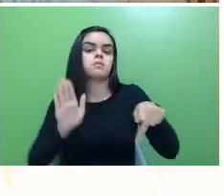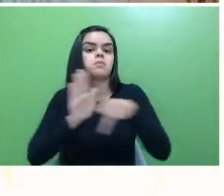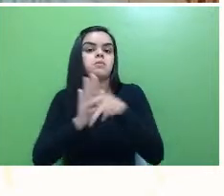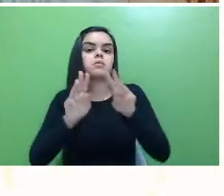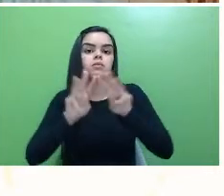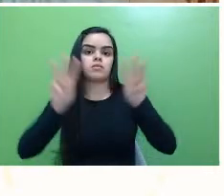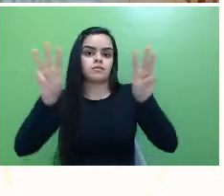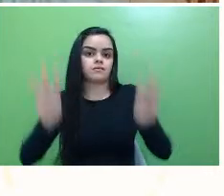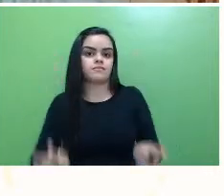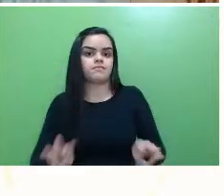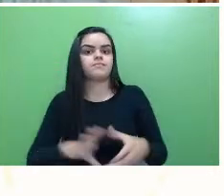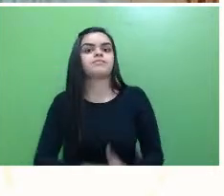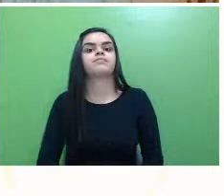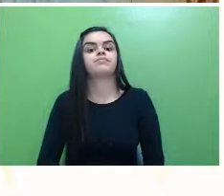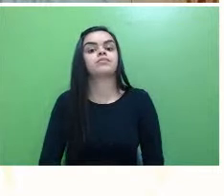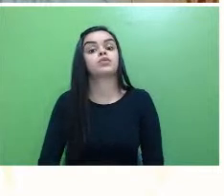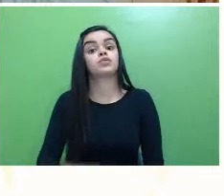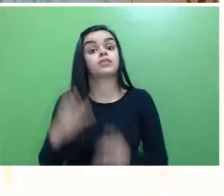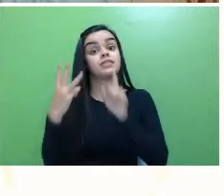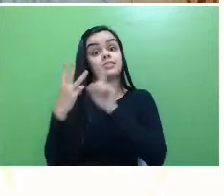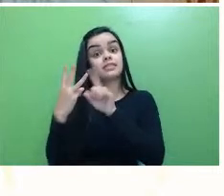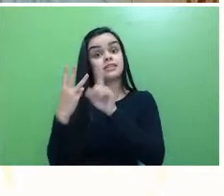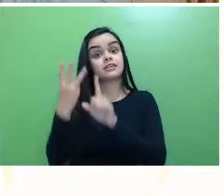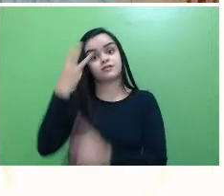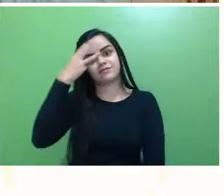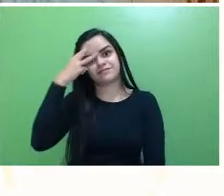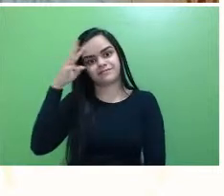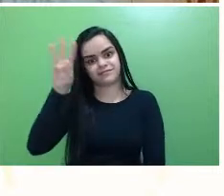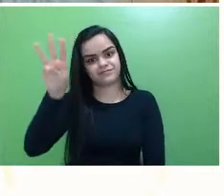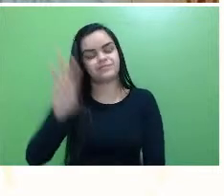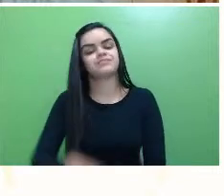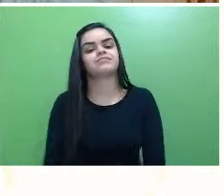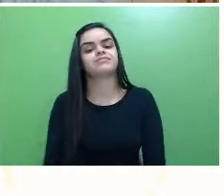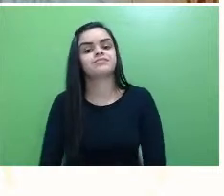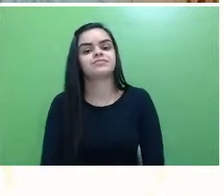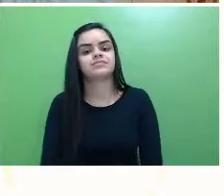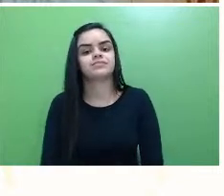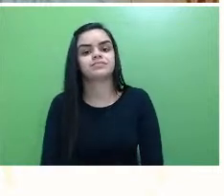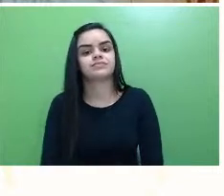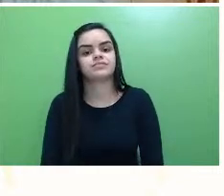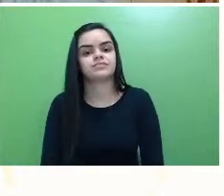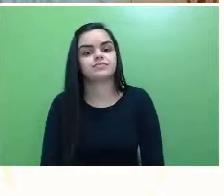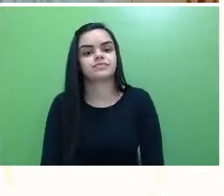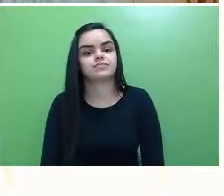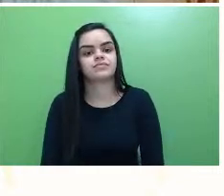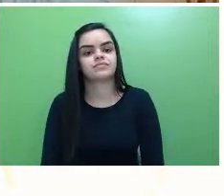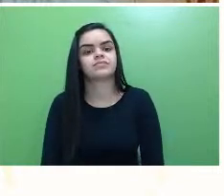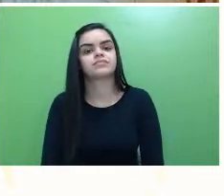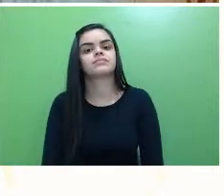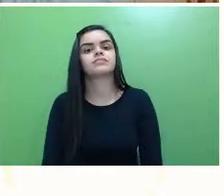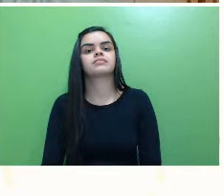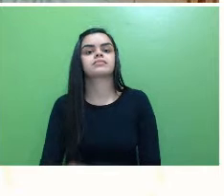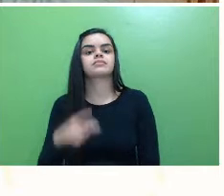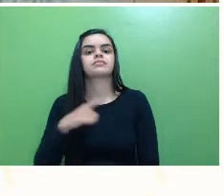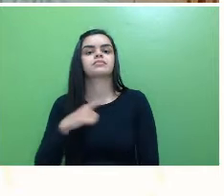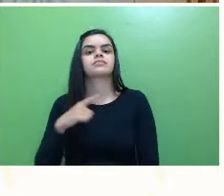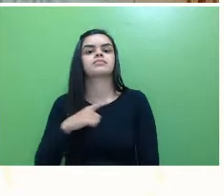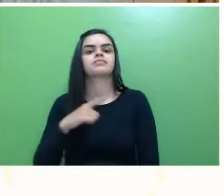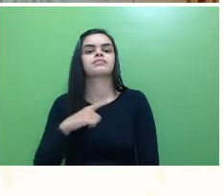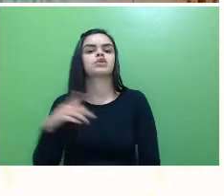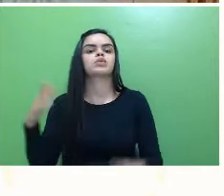E aí, o terceiro dia, houve uma saída de campo, foi para